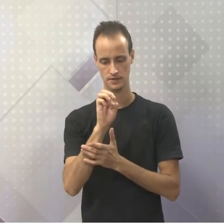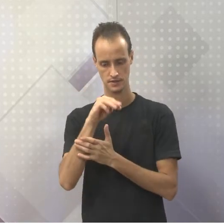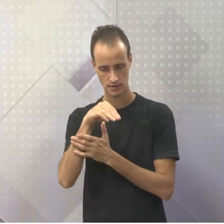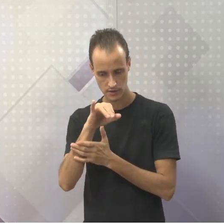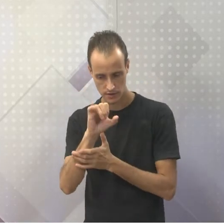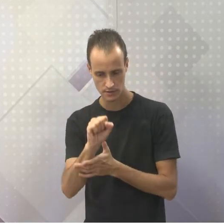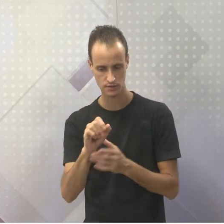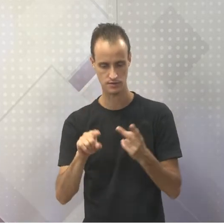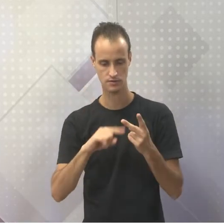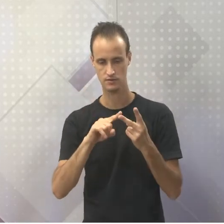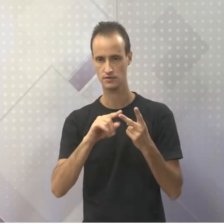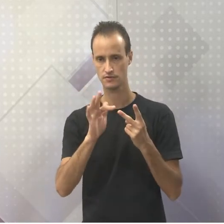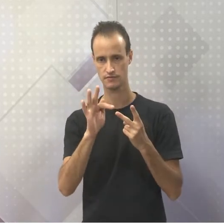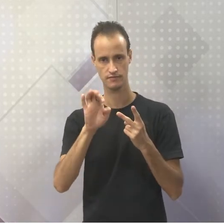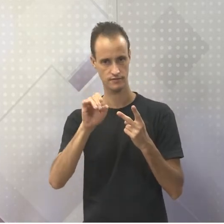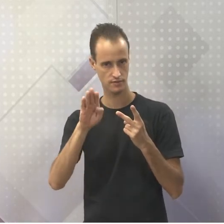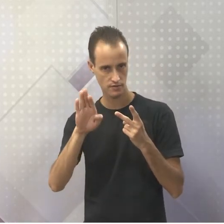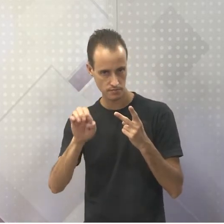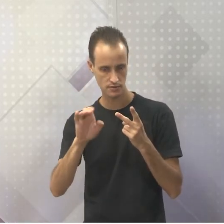febe,